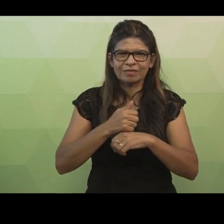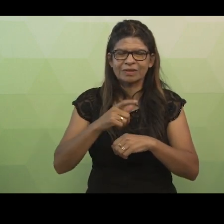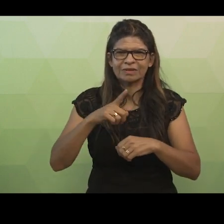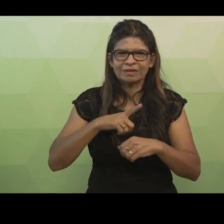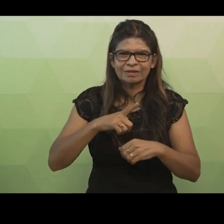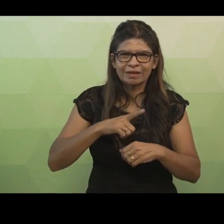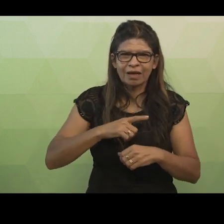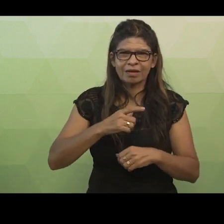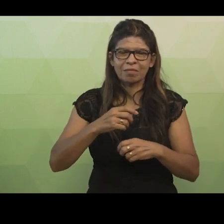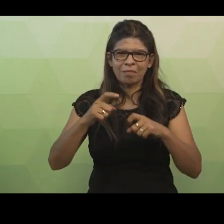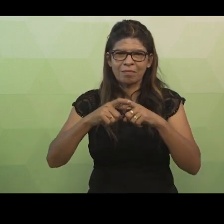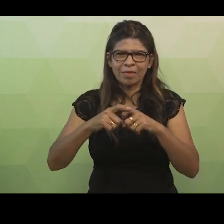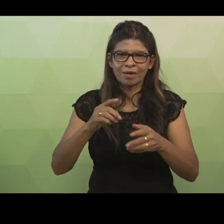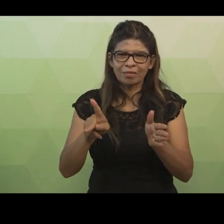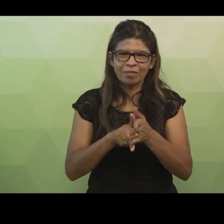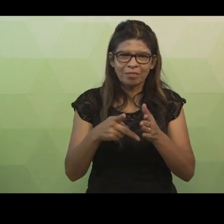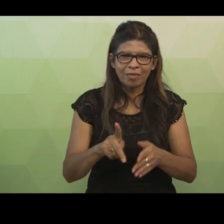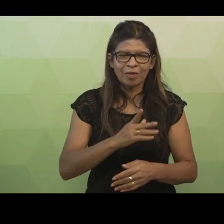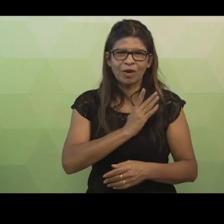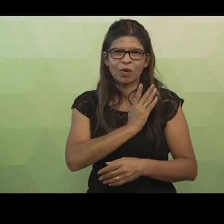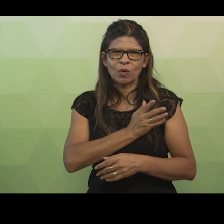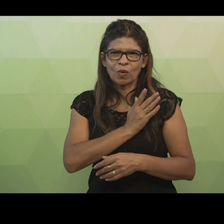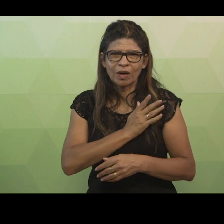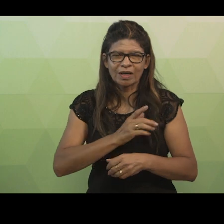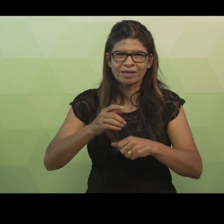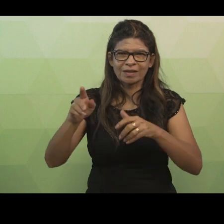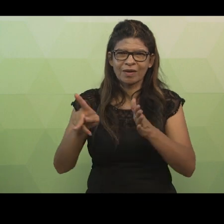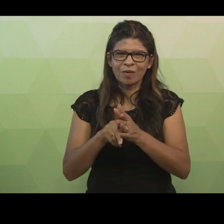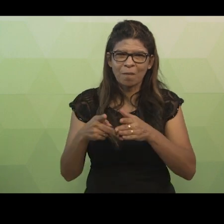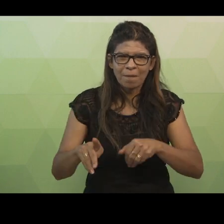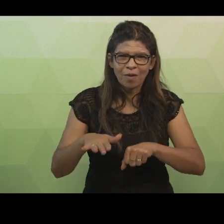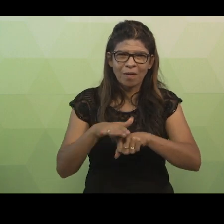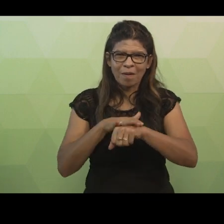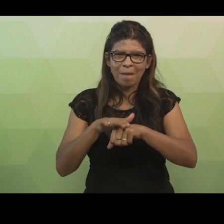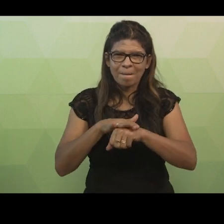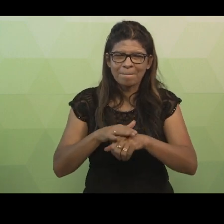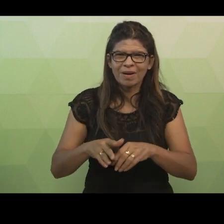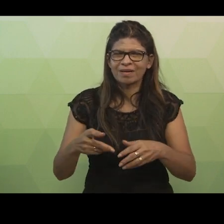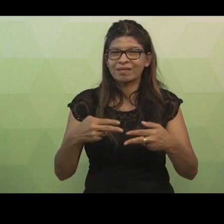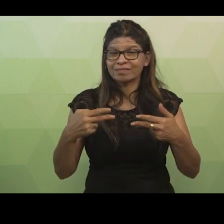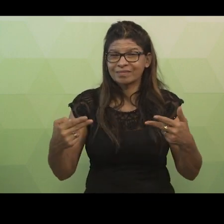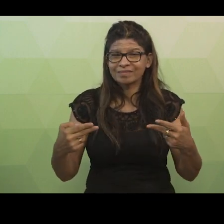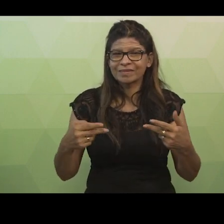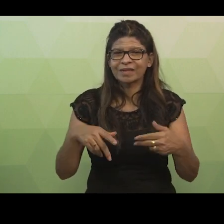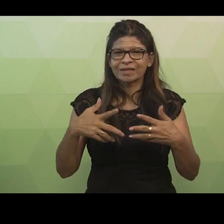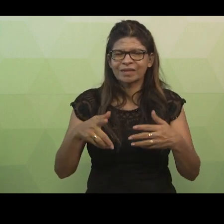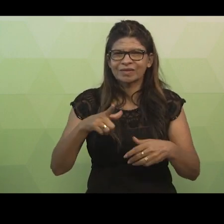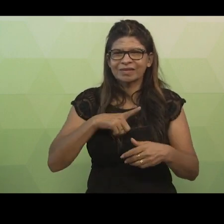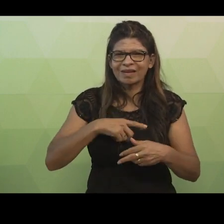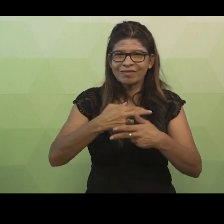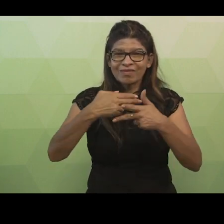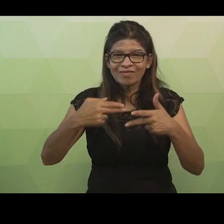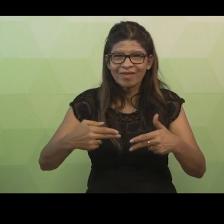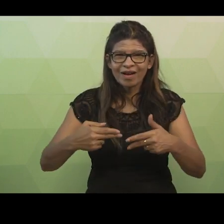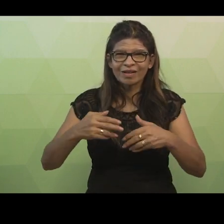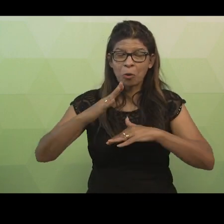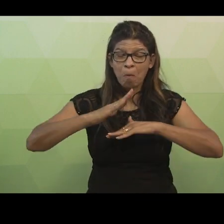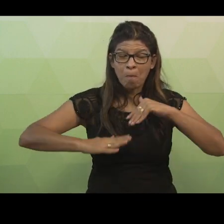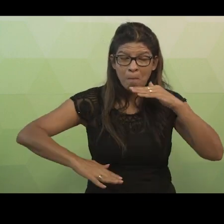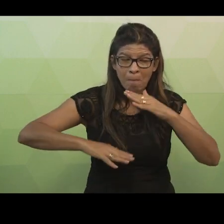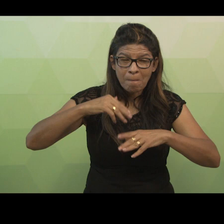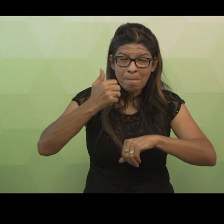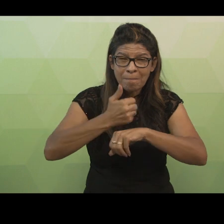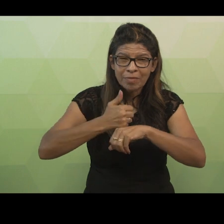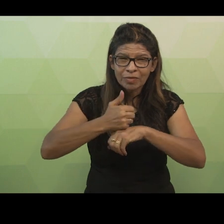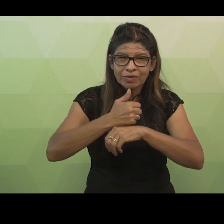por exemplo. Cada paciente que frequenta essa clínica pode consultar com mais de um desses médicos. Portanto,